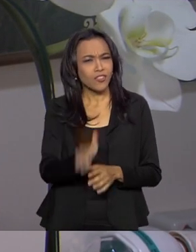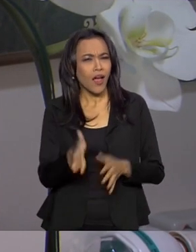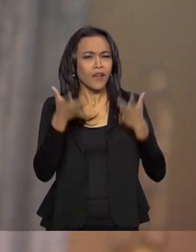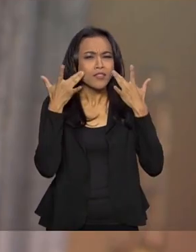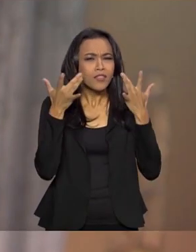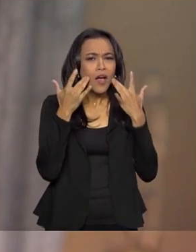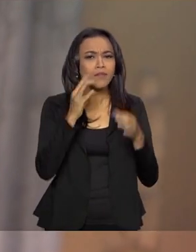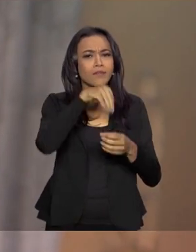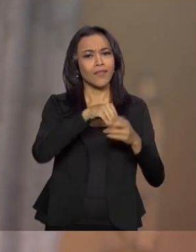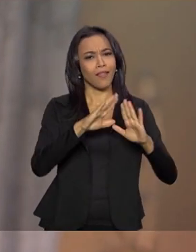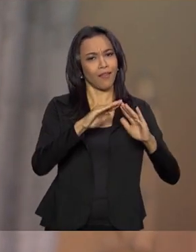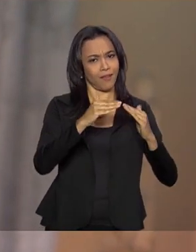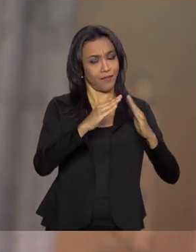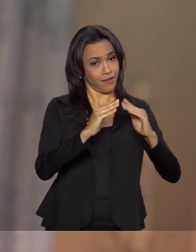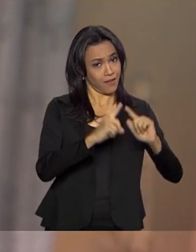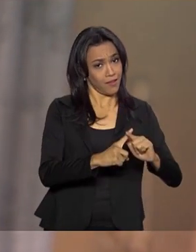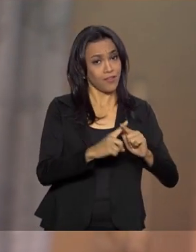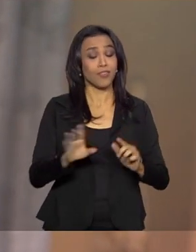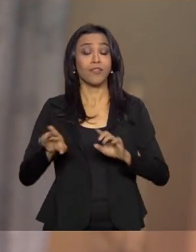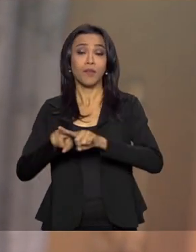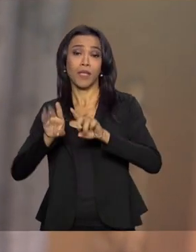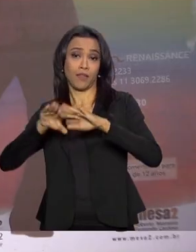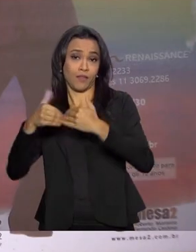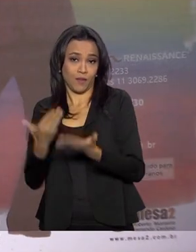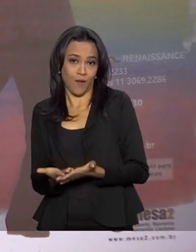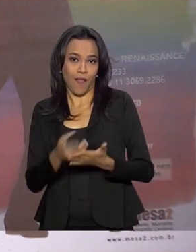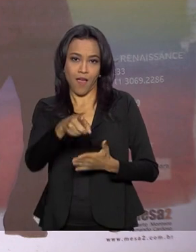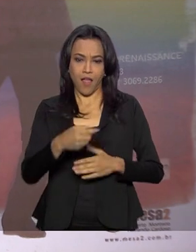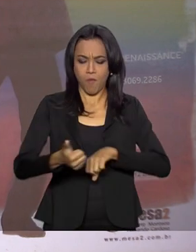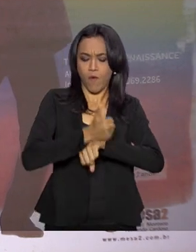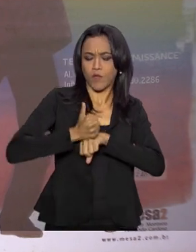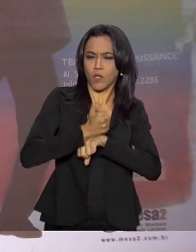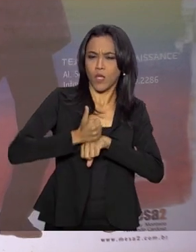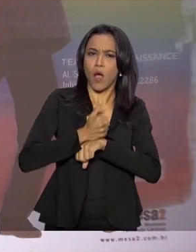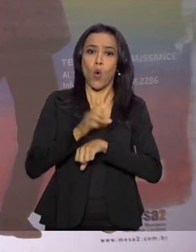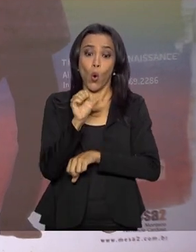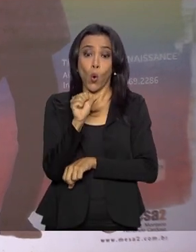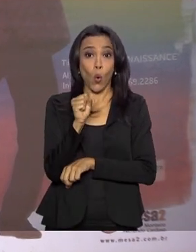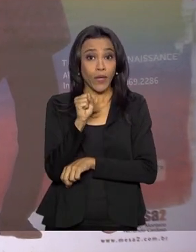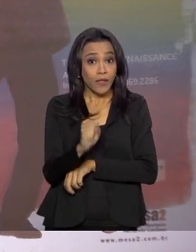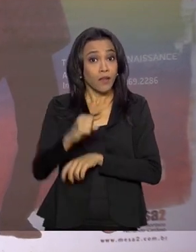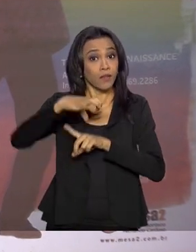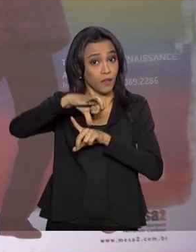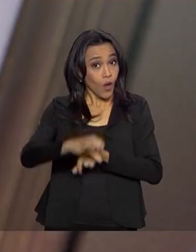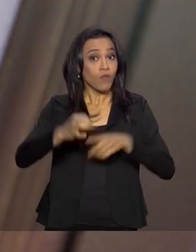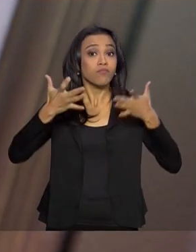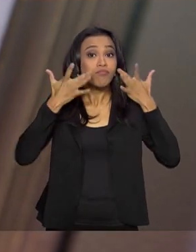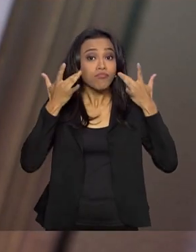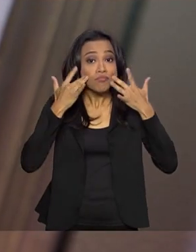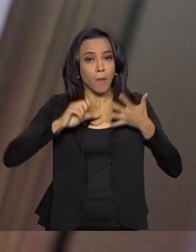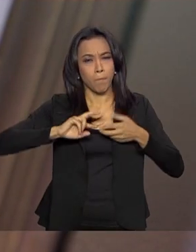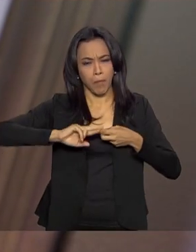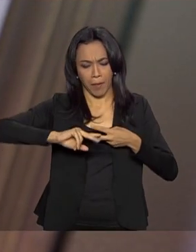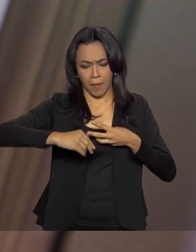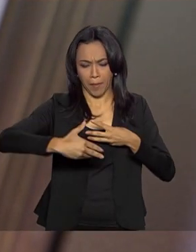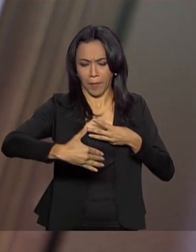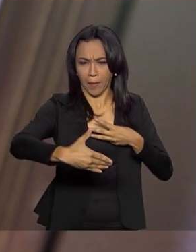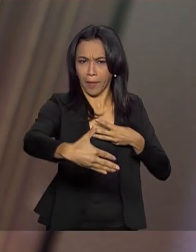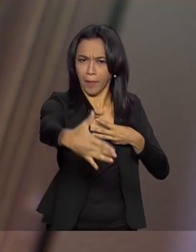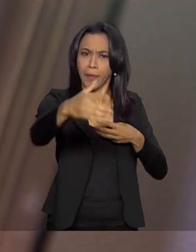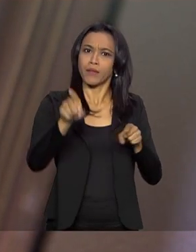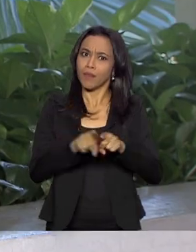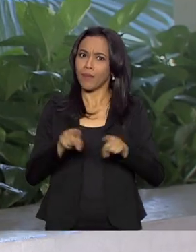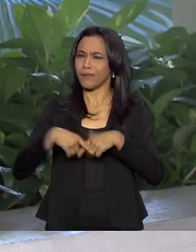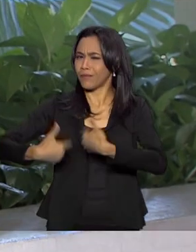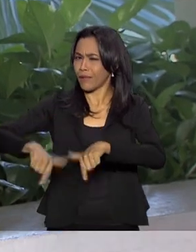na igreja e na escola. Profissionalmente, atuou em 89 peças teatrais e incontáveis trabalhos